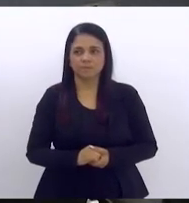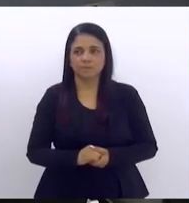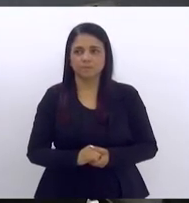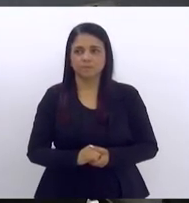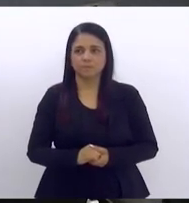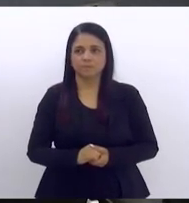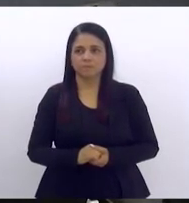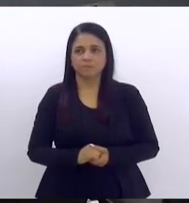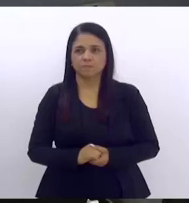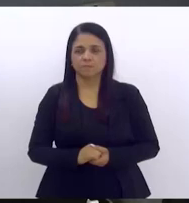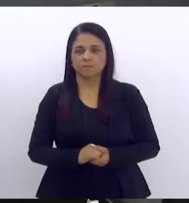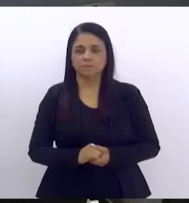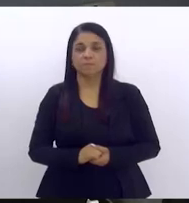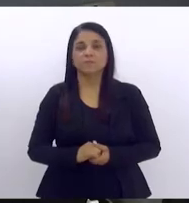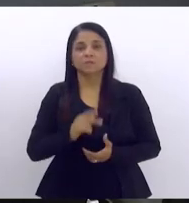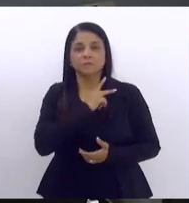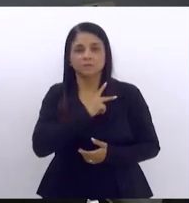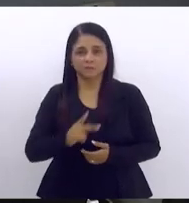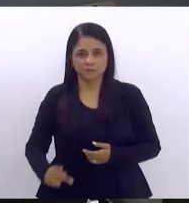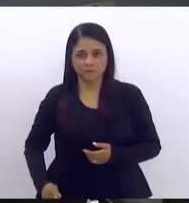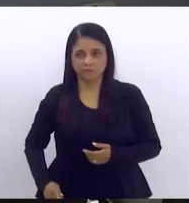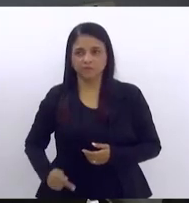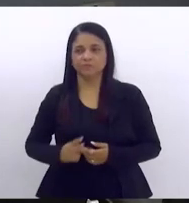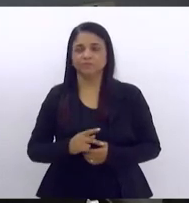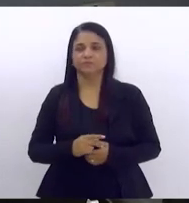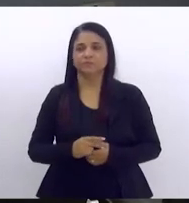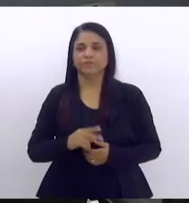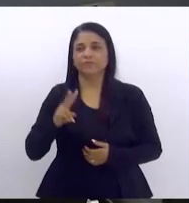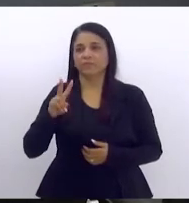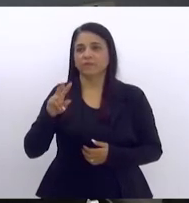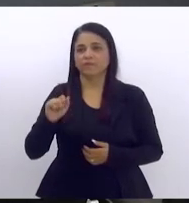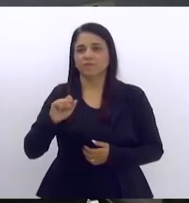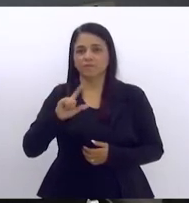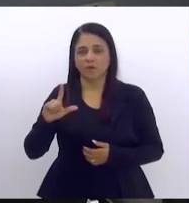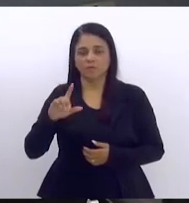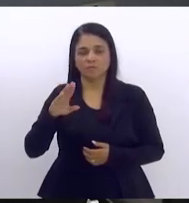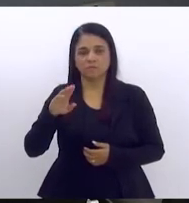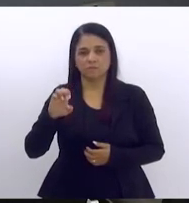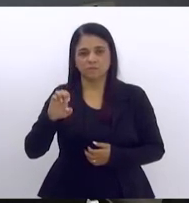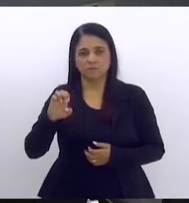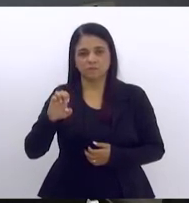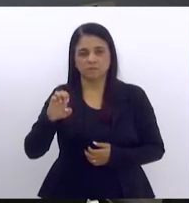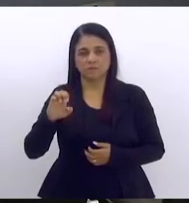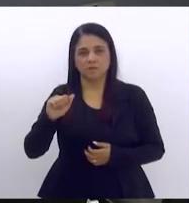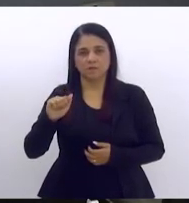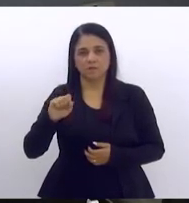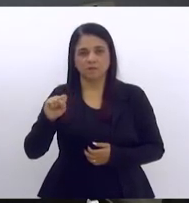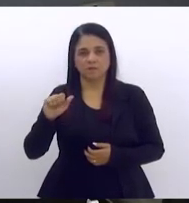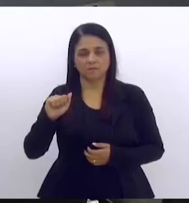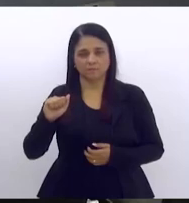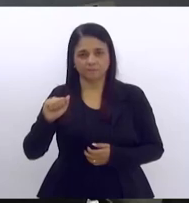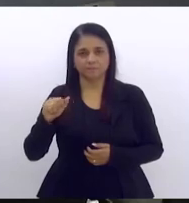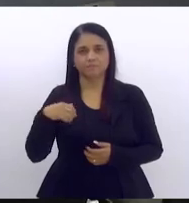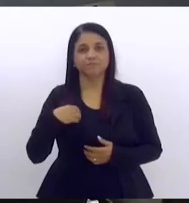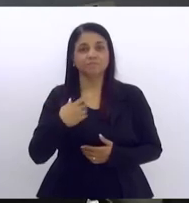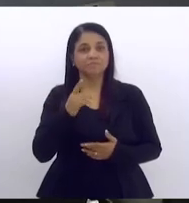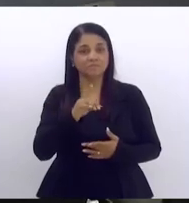senhor presidente deputado Val da Seaz senhoras e senhores